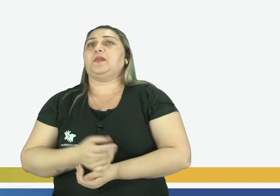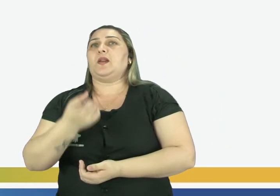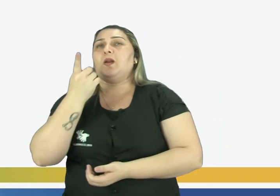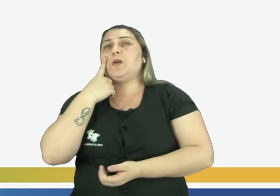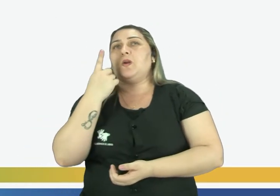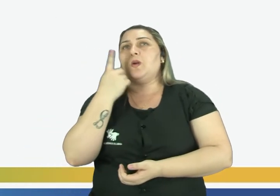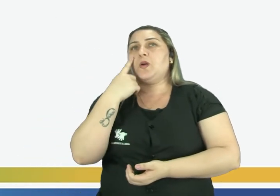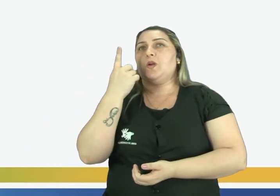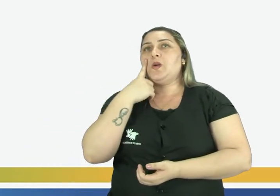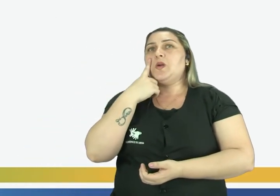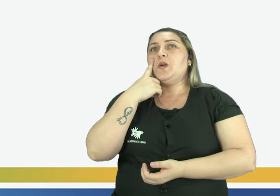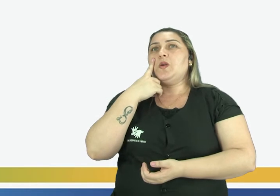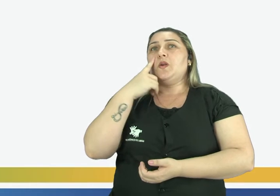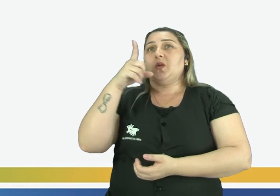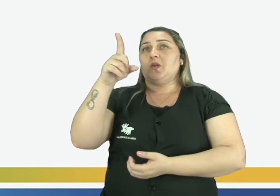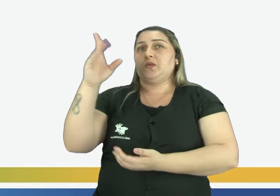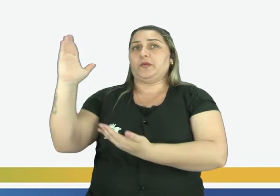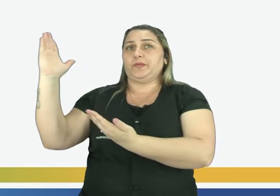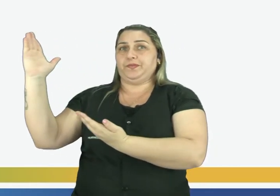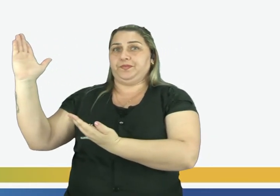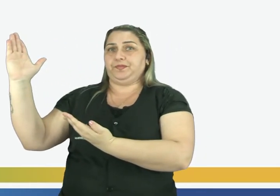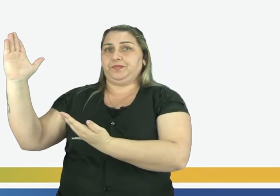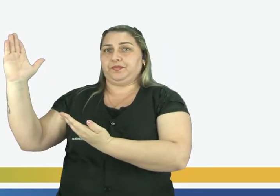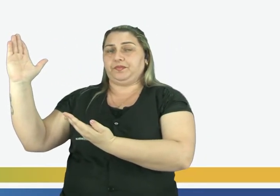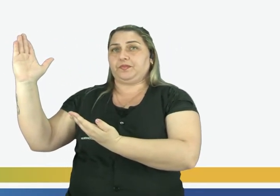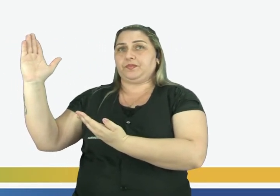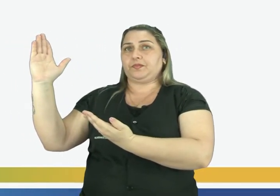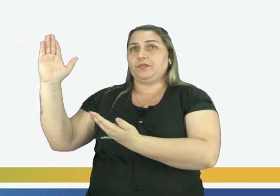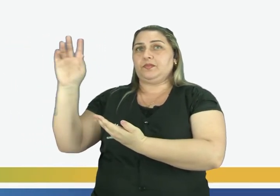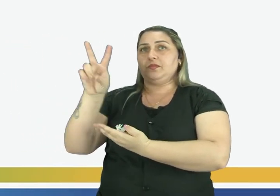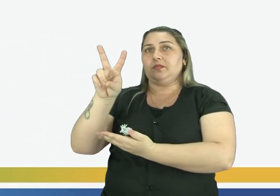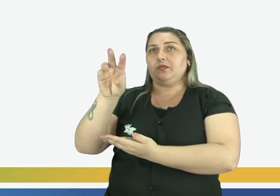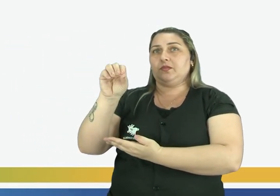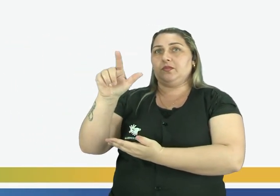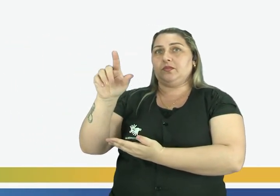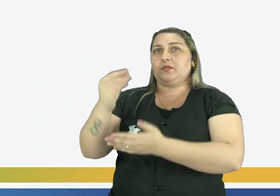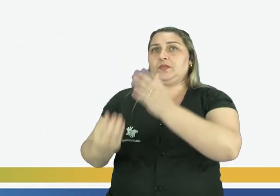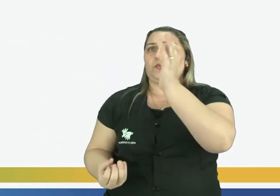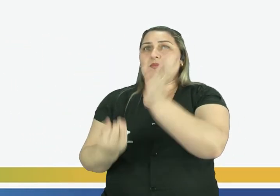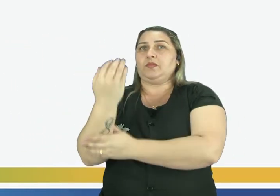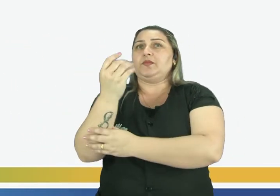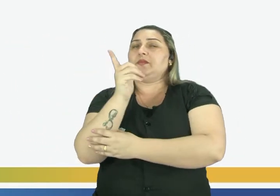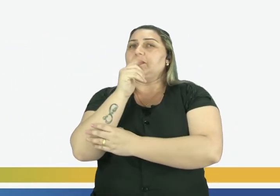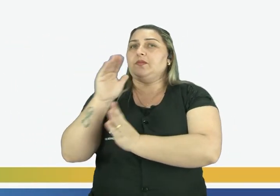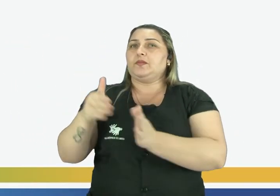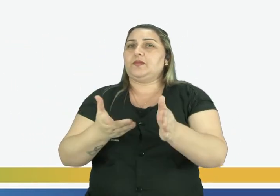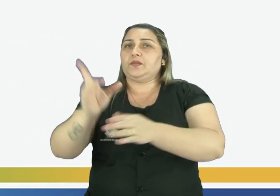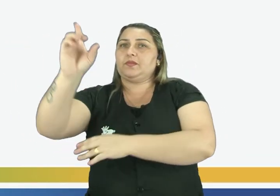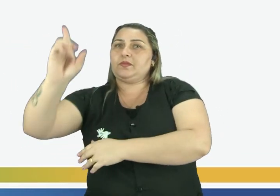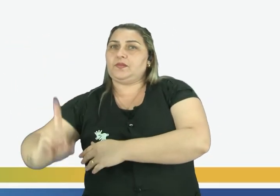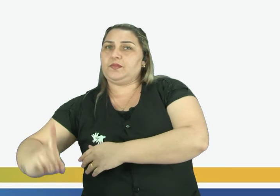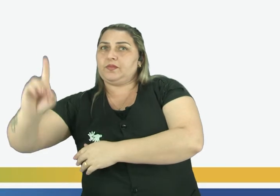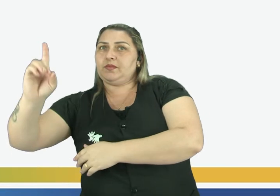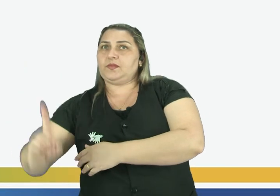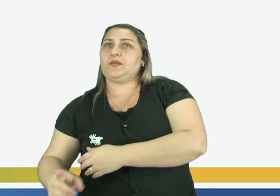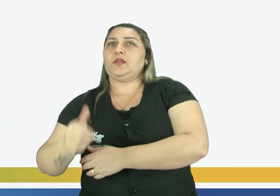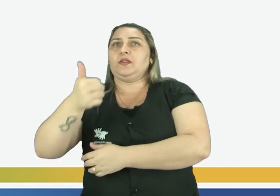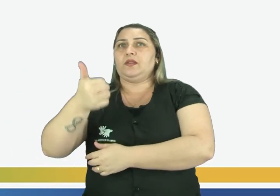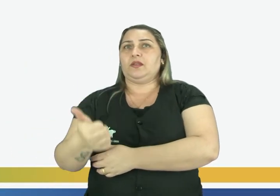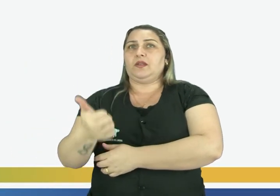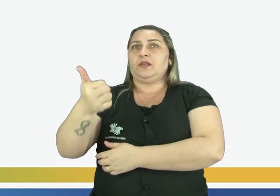Observem a imagem. O Seringal volta da empresa, ele foi fundado na margem direita do Rio Acre, em